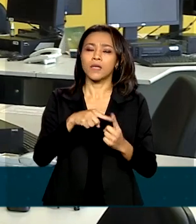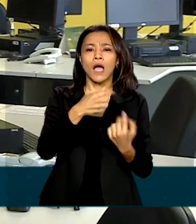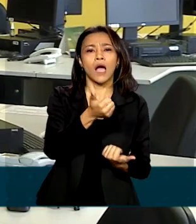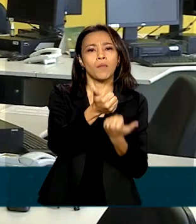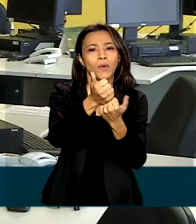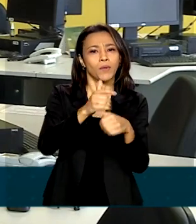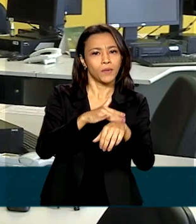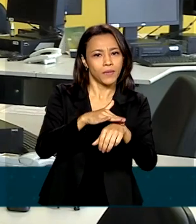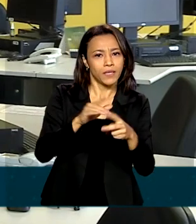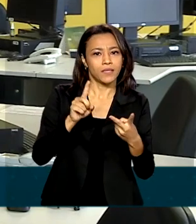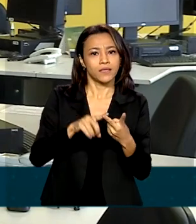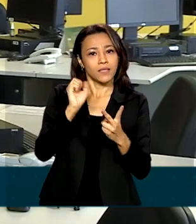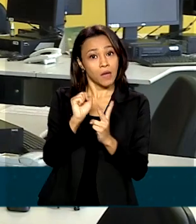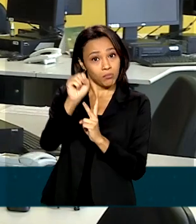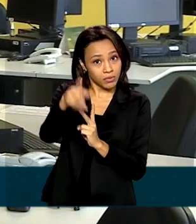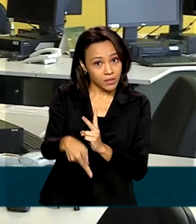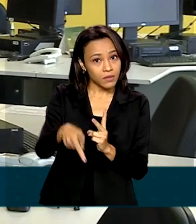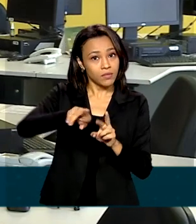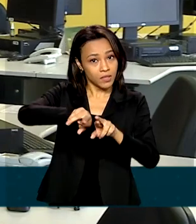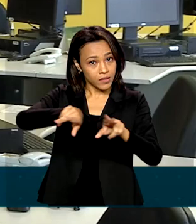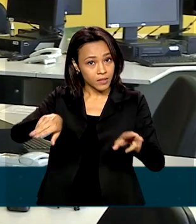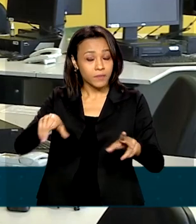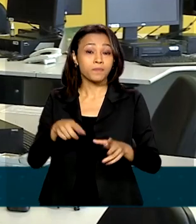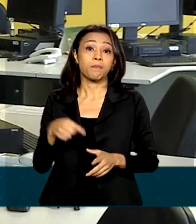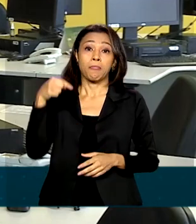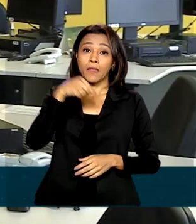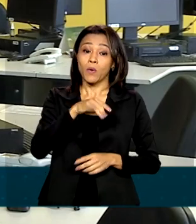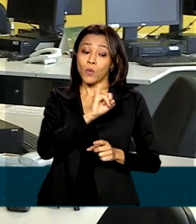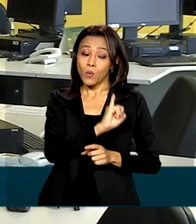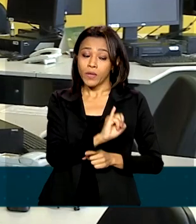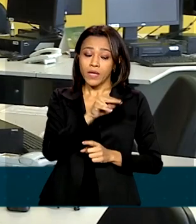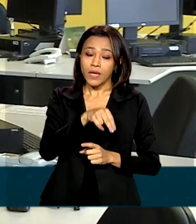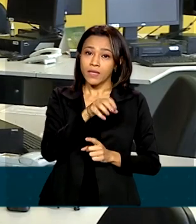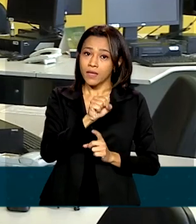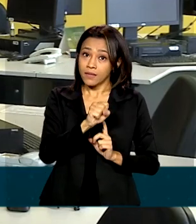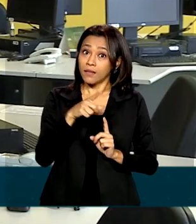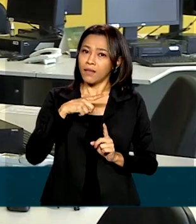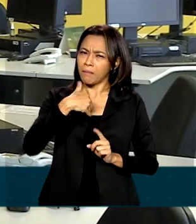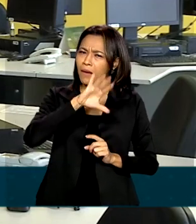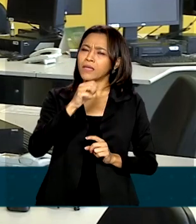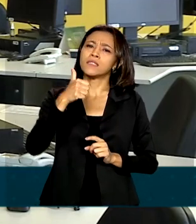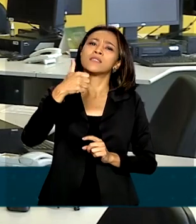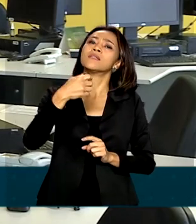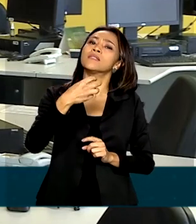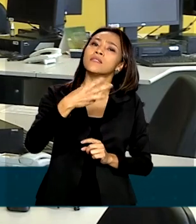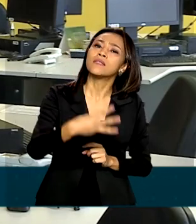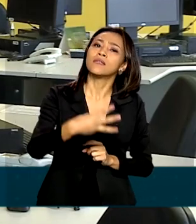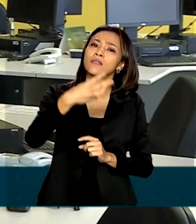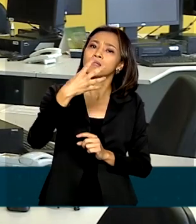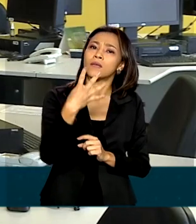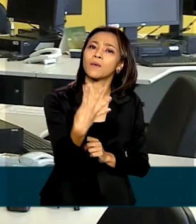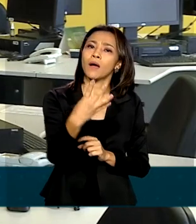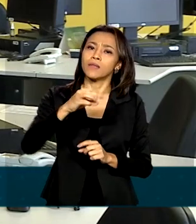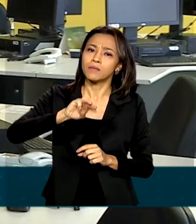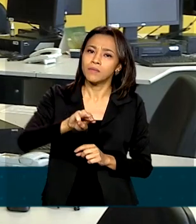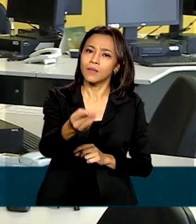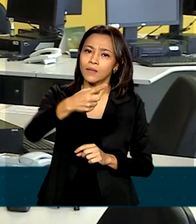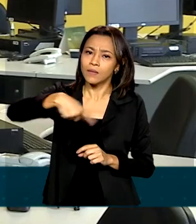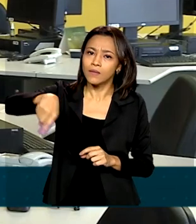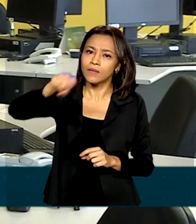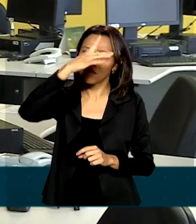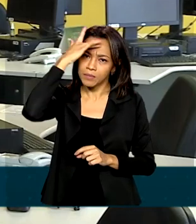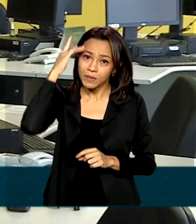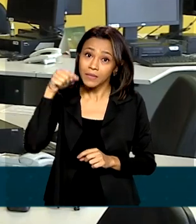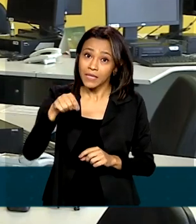-doença e aposentadorias. O Instituto tem mais de 34 milhões de beneficiários em todo o país. E